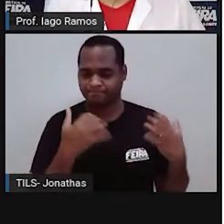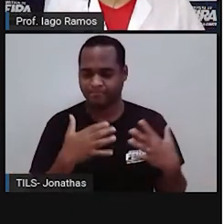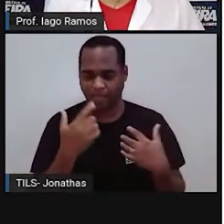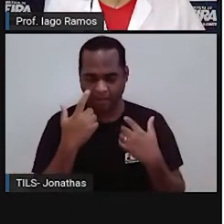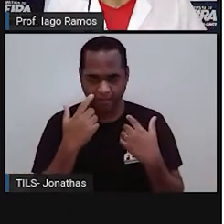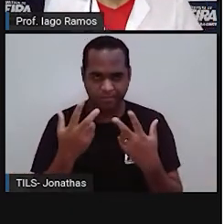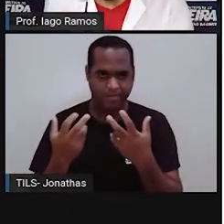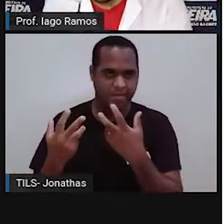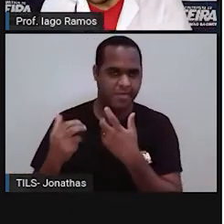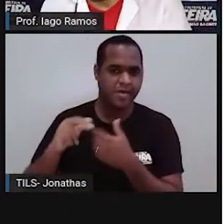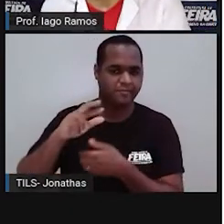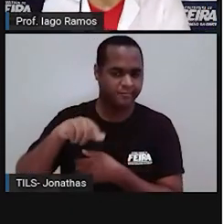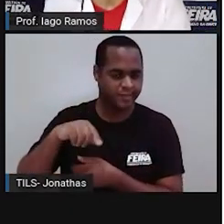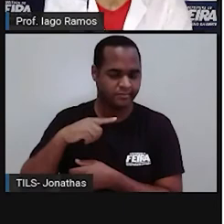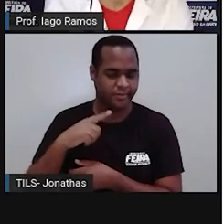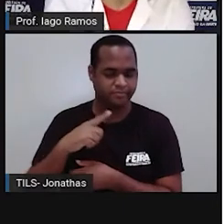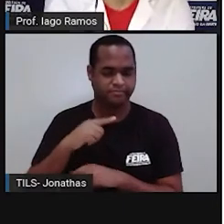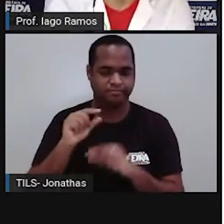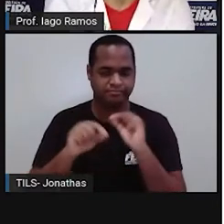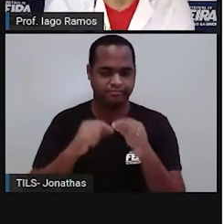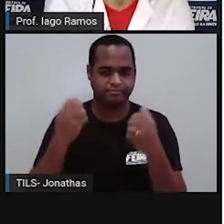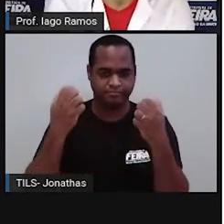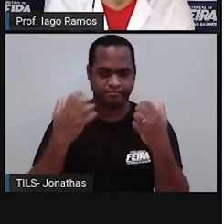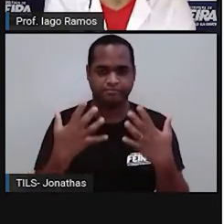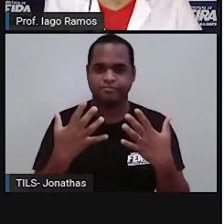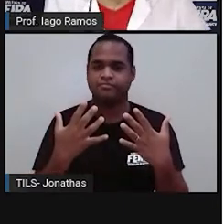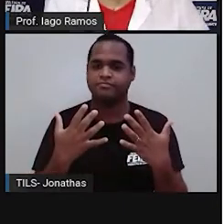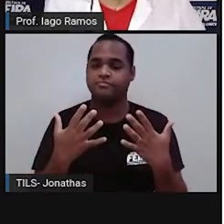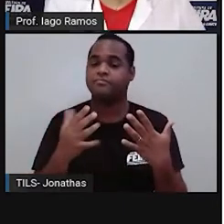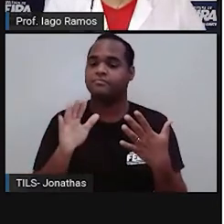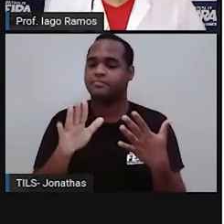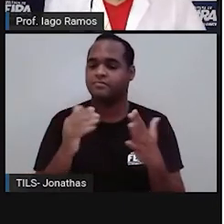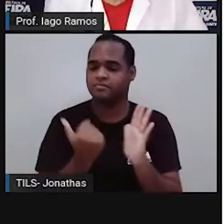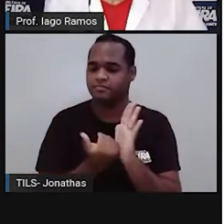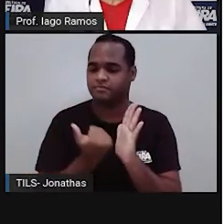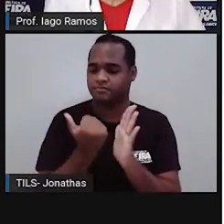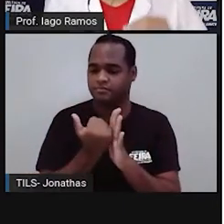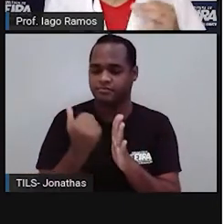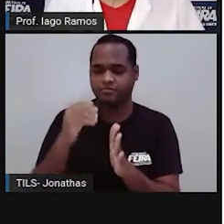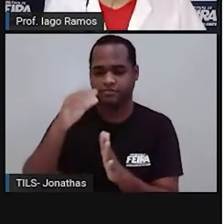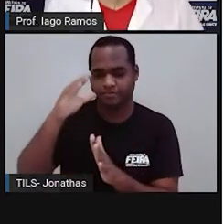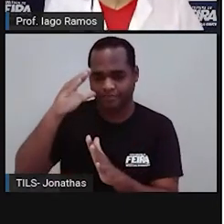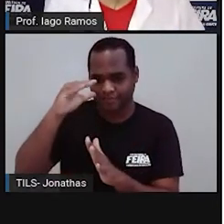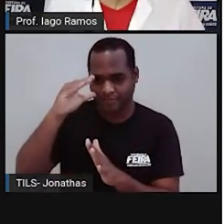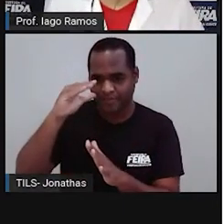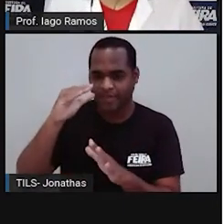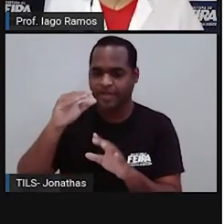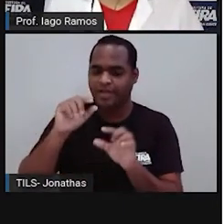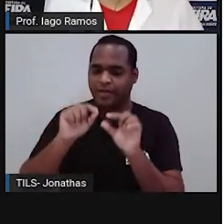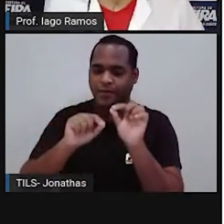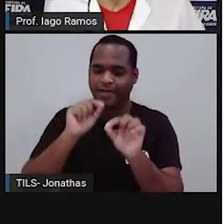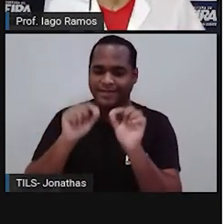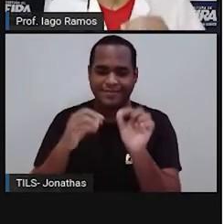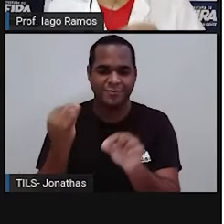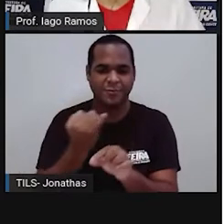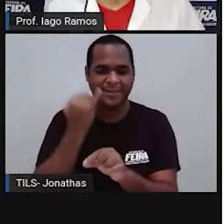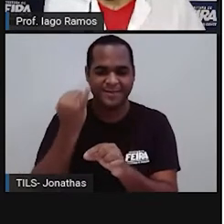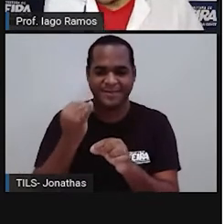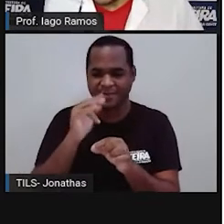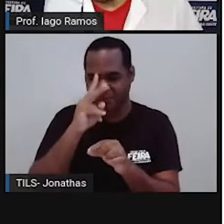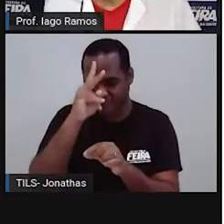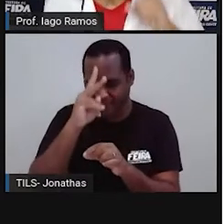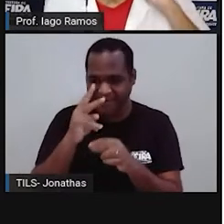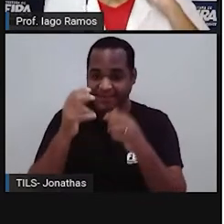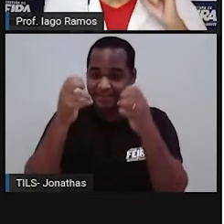isso com mais detalhe, tá bom? Bom, mas eu queria trazer aqui pra você uma curiosidadezinha histórica bem